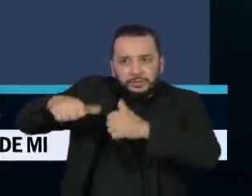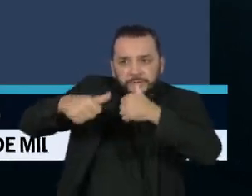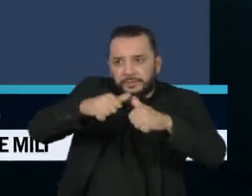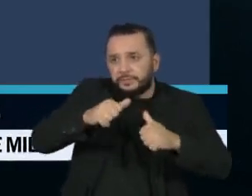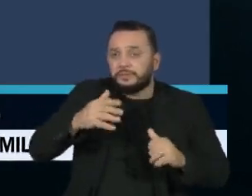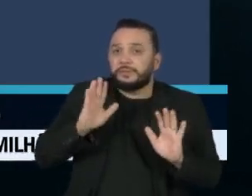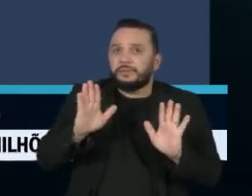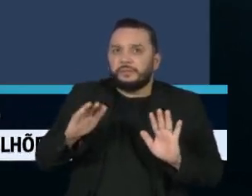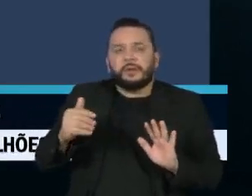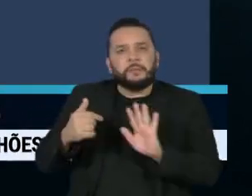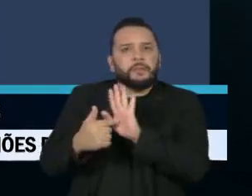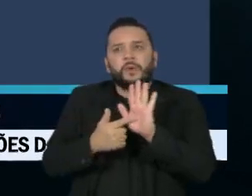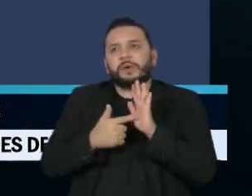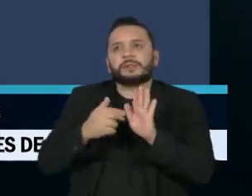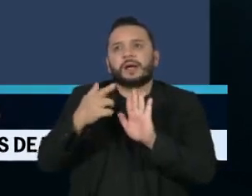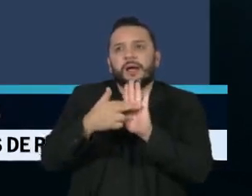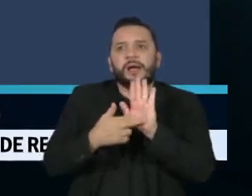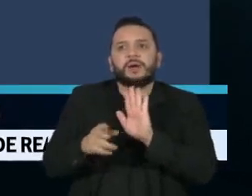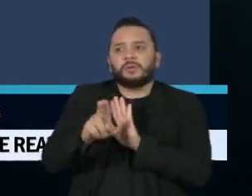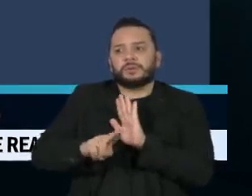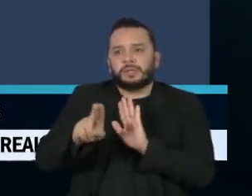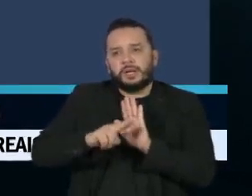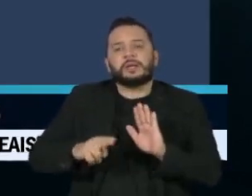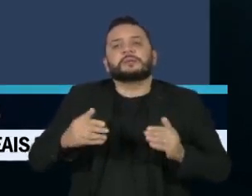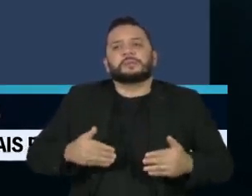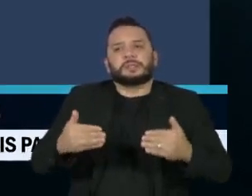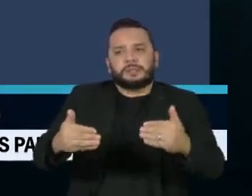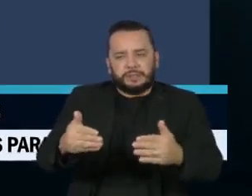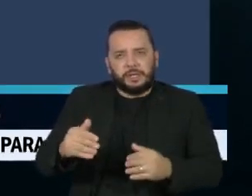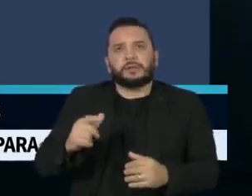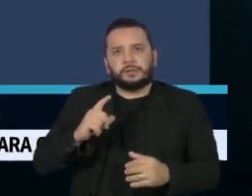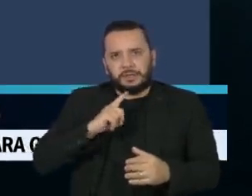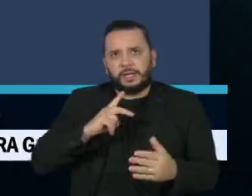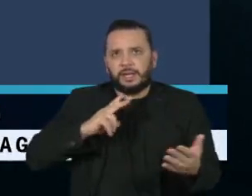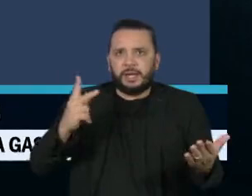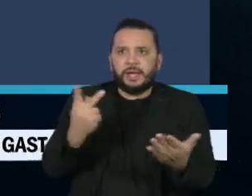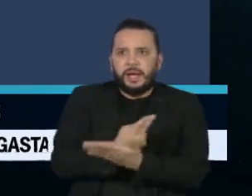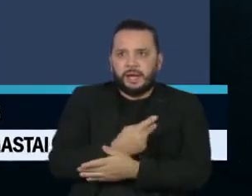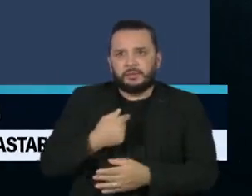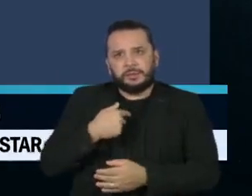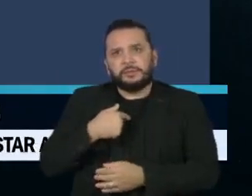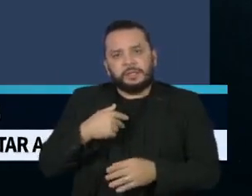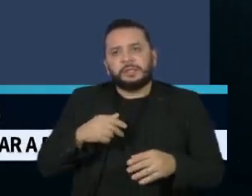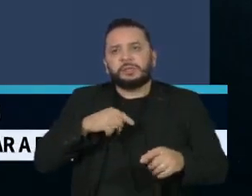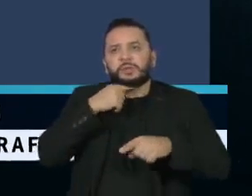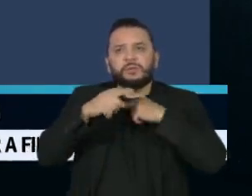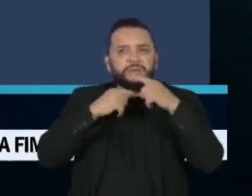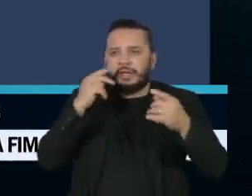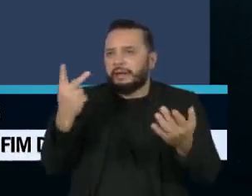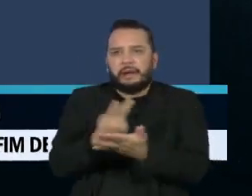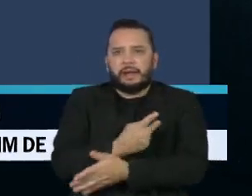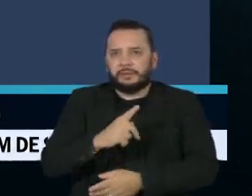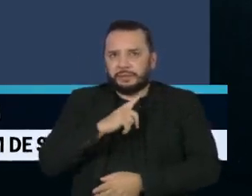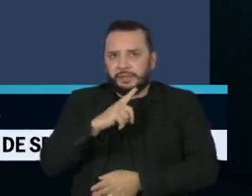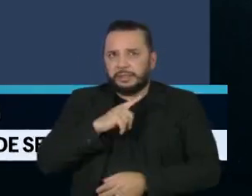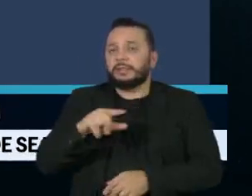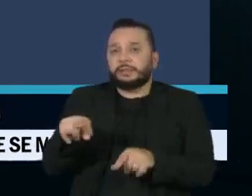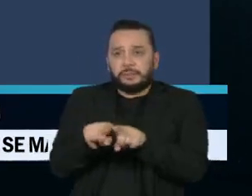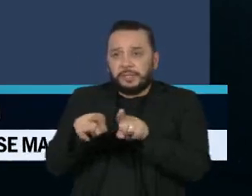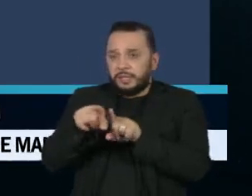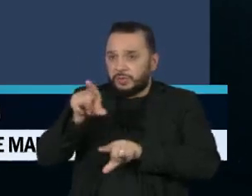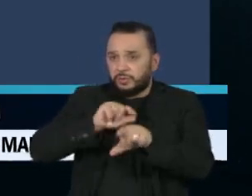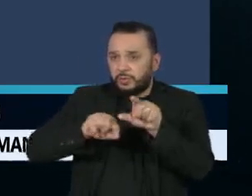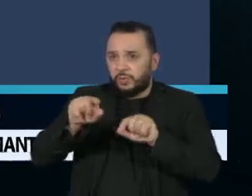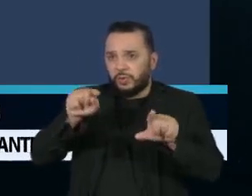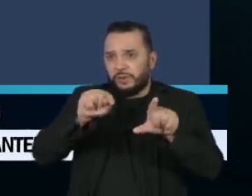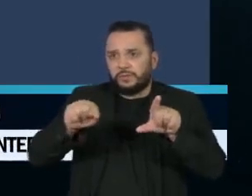informou que as premissas usadas pelo Ministério da Defesa estão incorretas e contêm equívocos, que o processo de seleção das urnas já